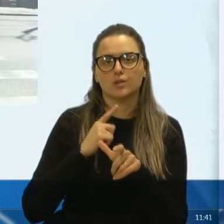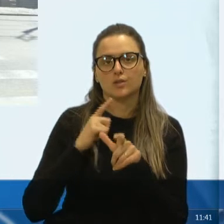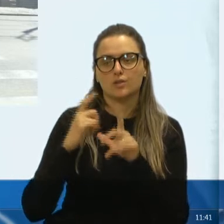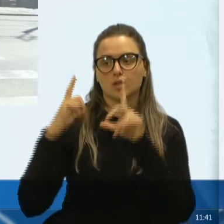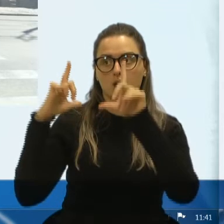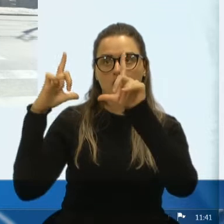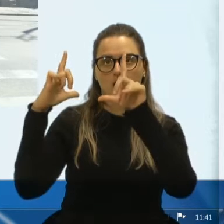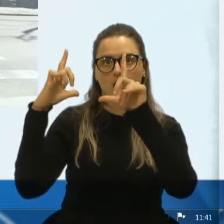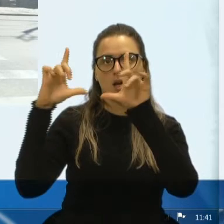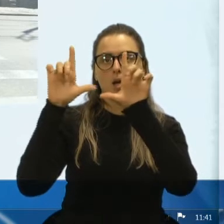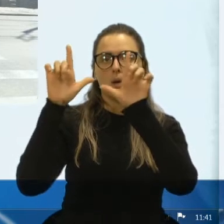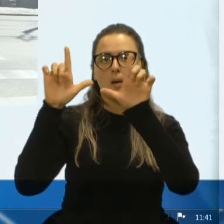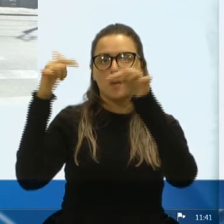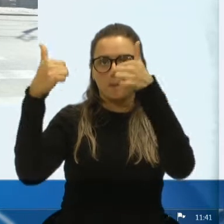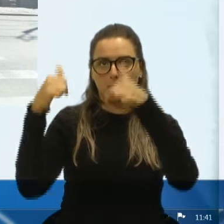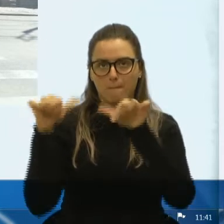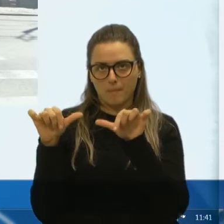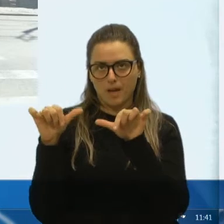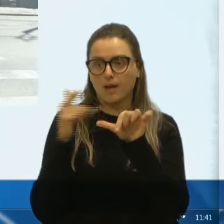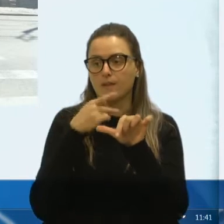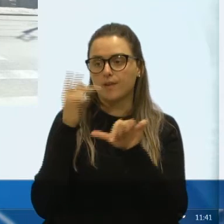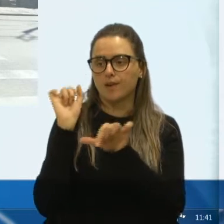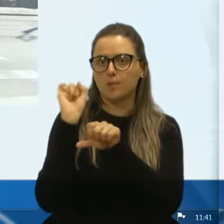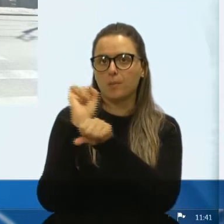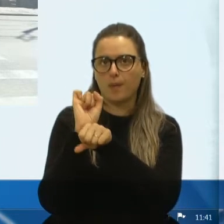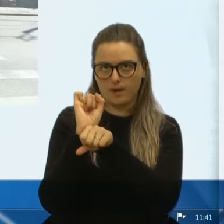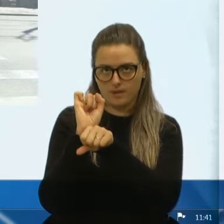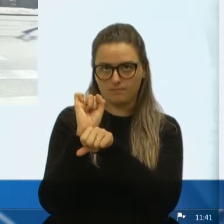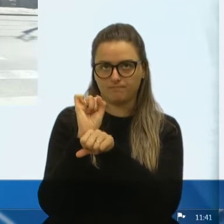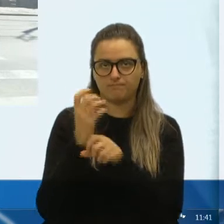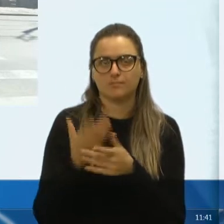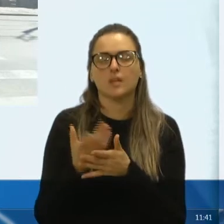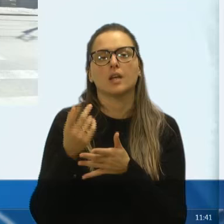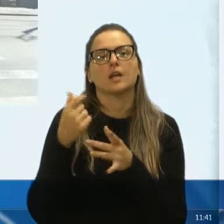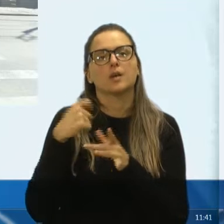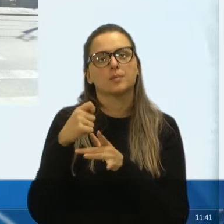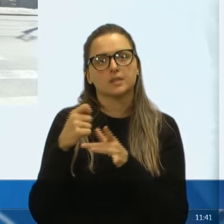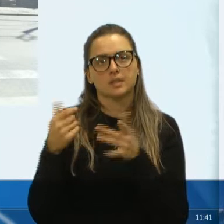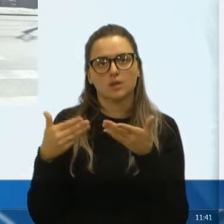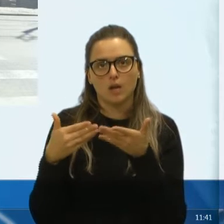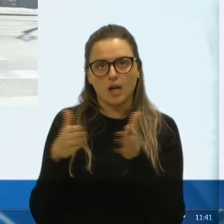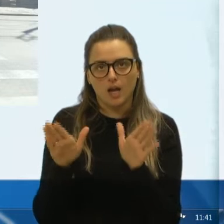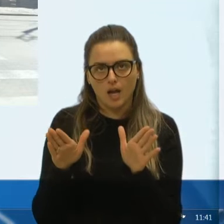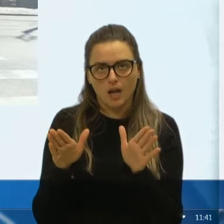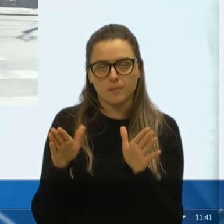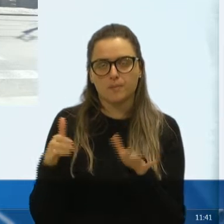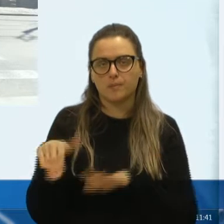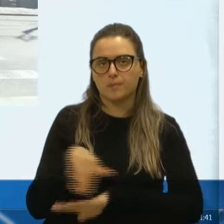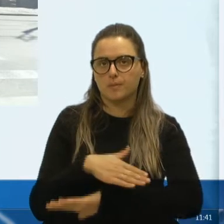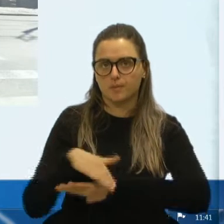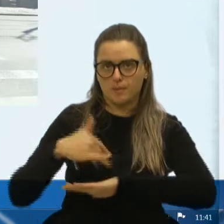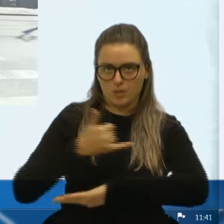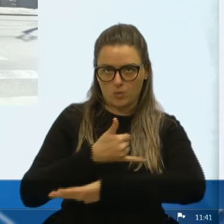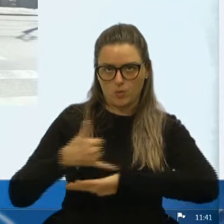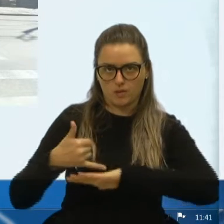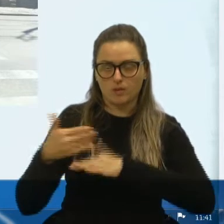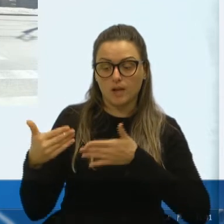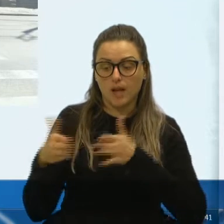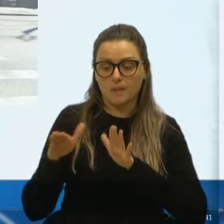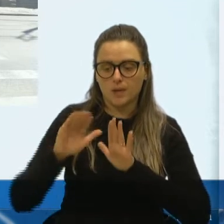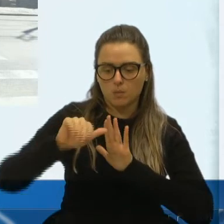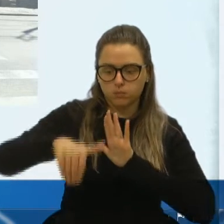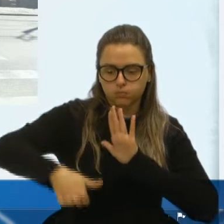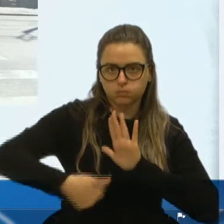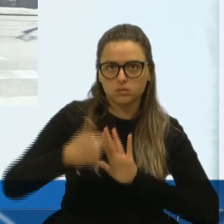de trânsito, de identificação, dizendo pare. Então, eles tiveram que abrir o pira, o asfalto, e